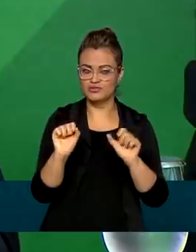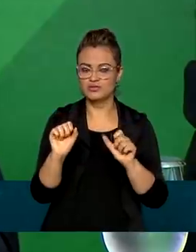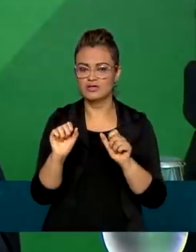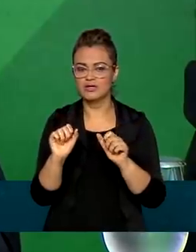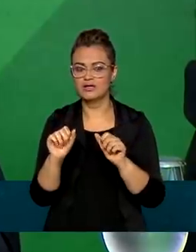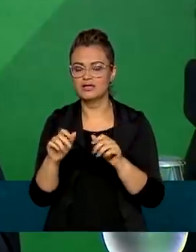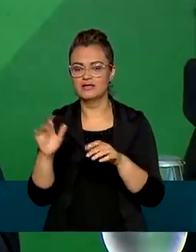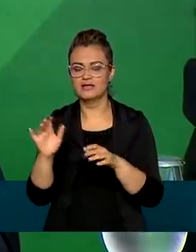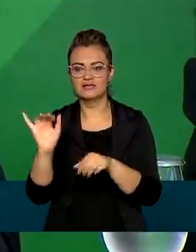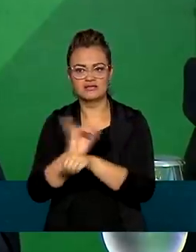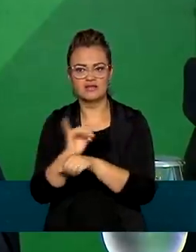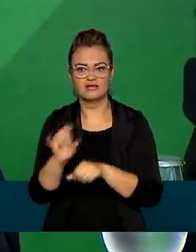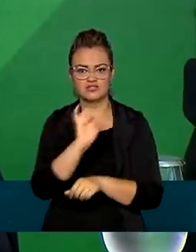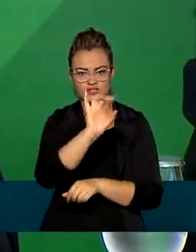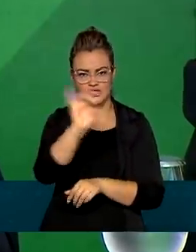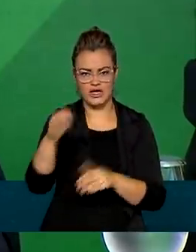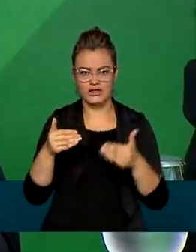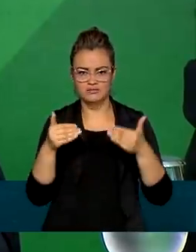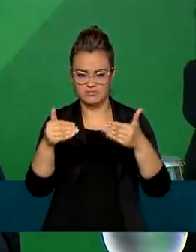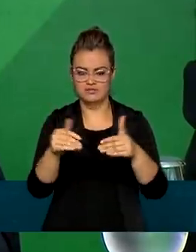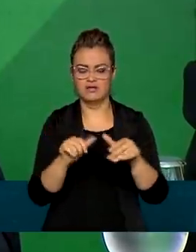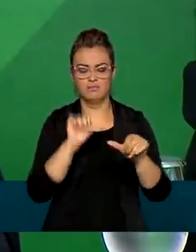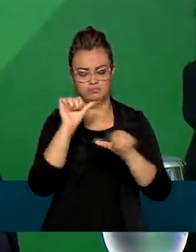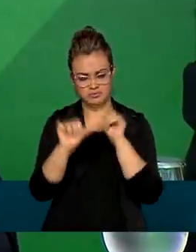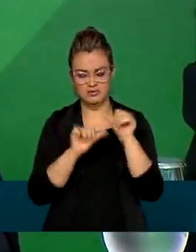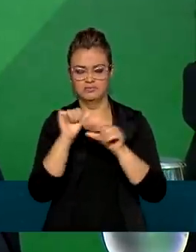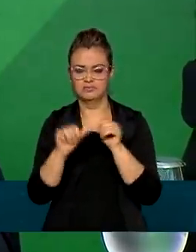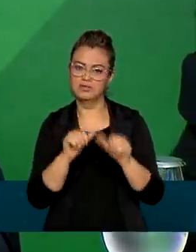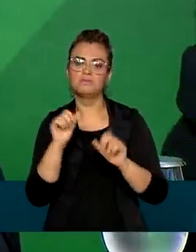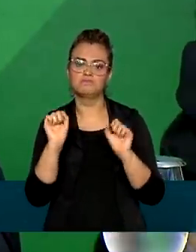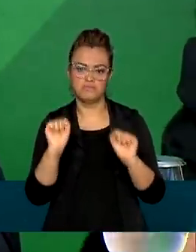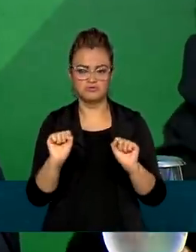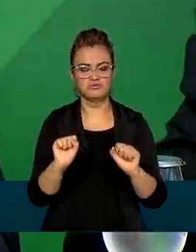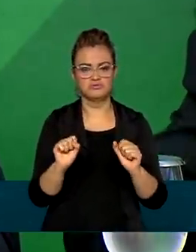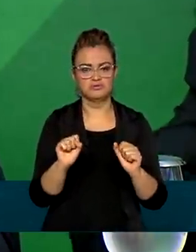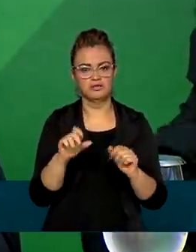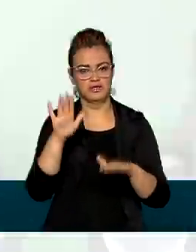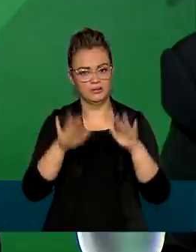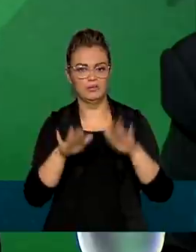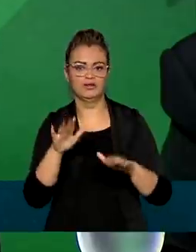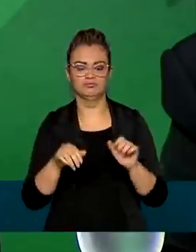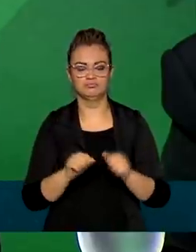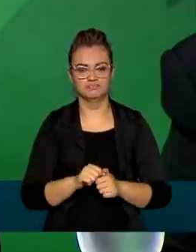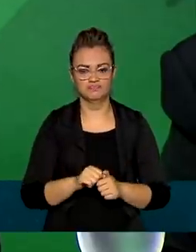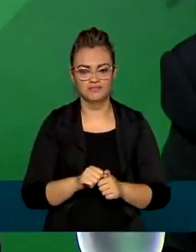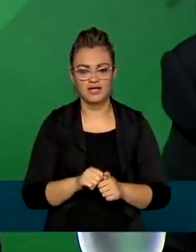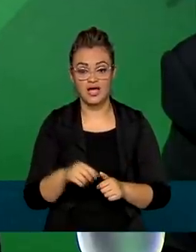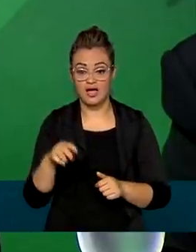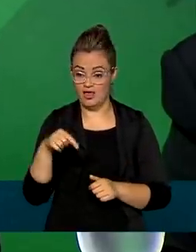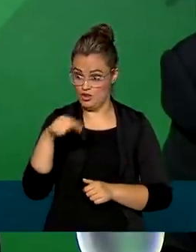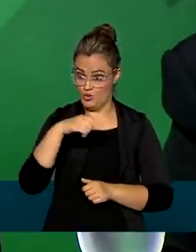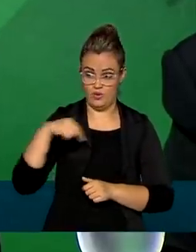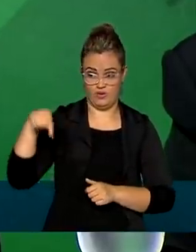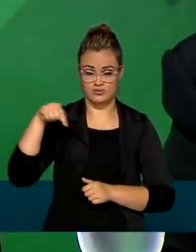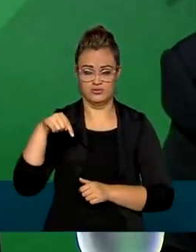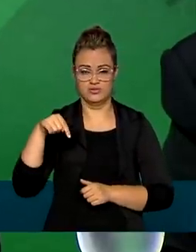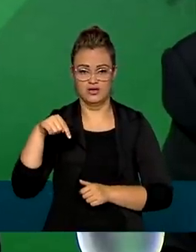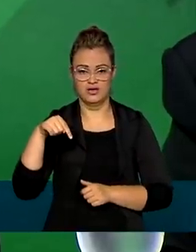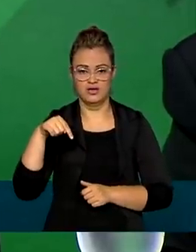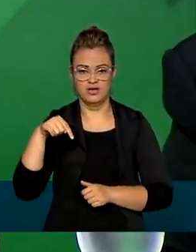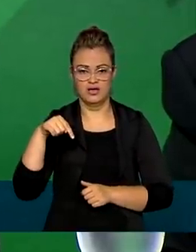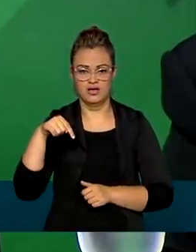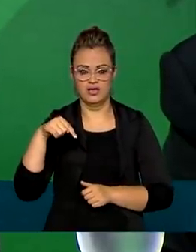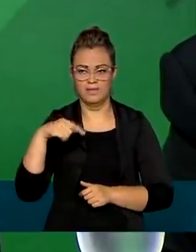sobre a gestão de cada ministério também pode ser correspondentemente alterado. Não corremos riscos de